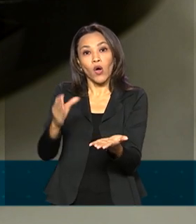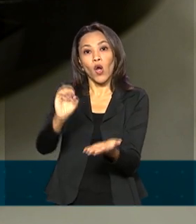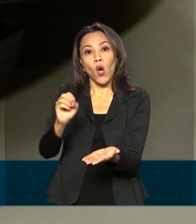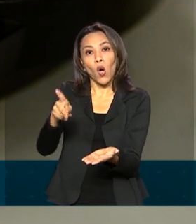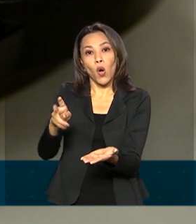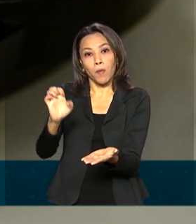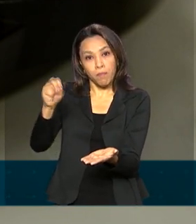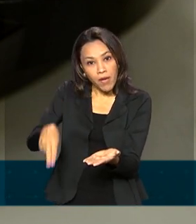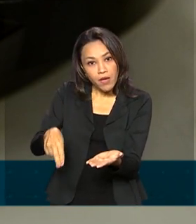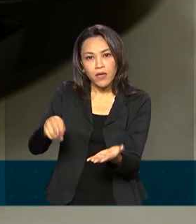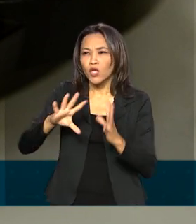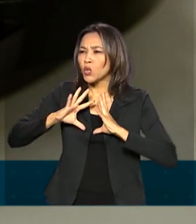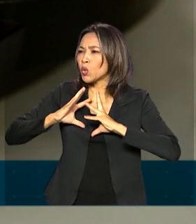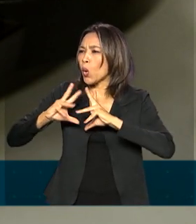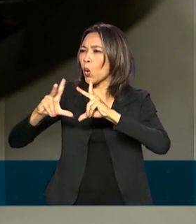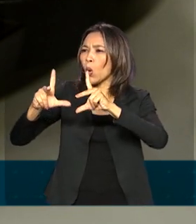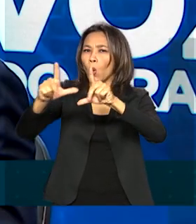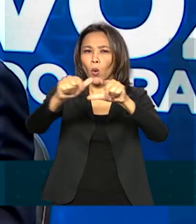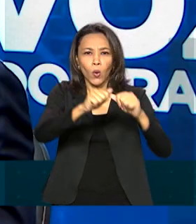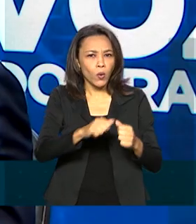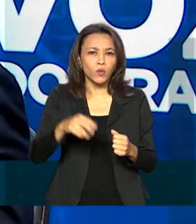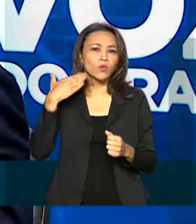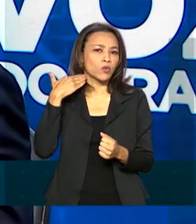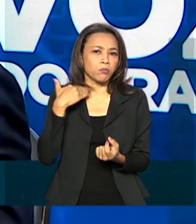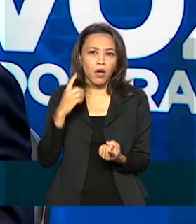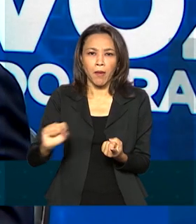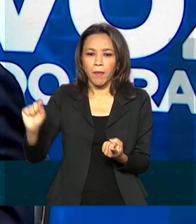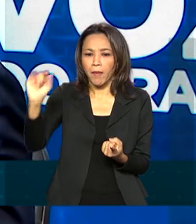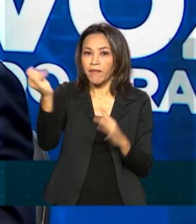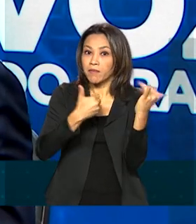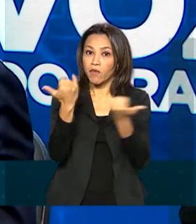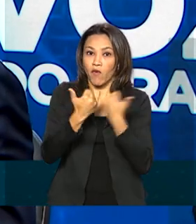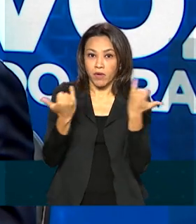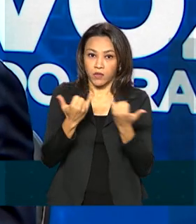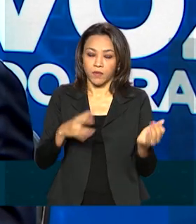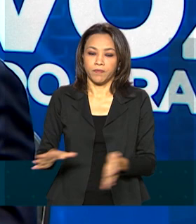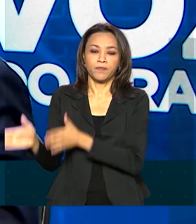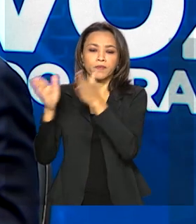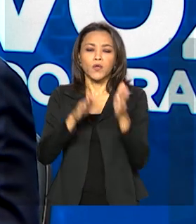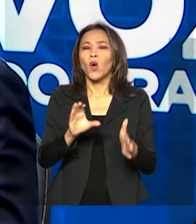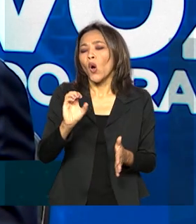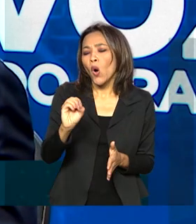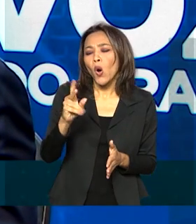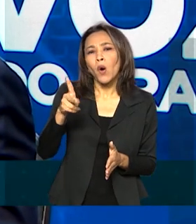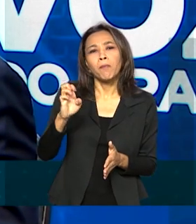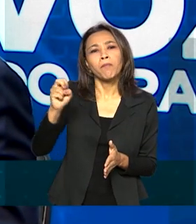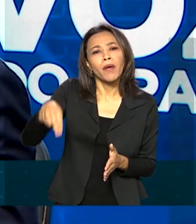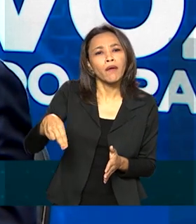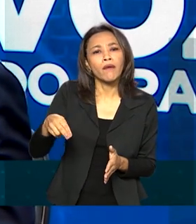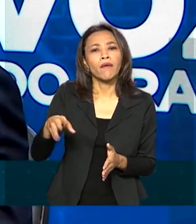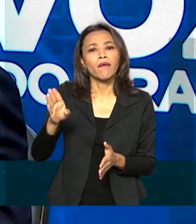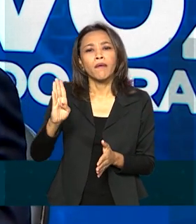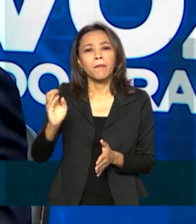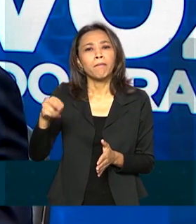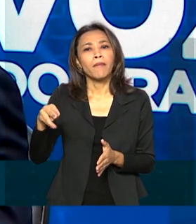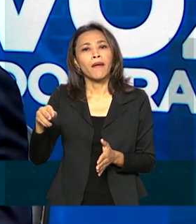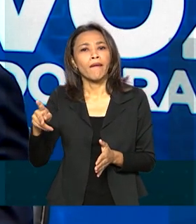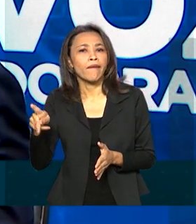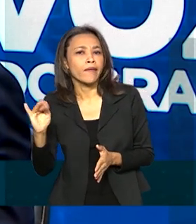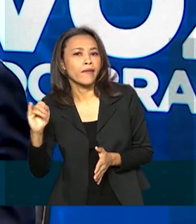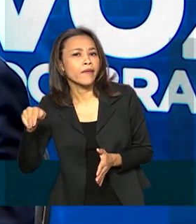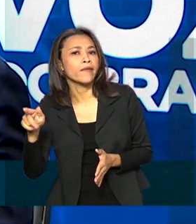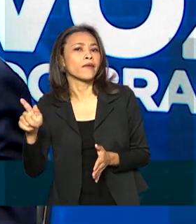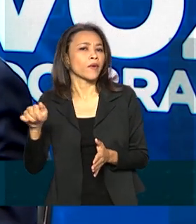compartilhadas com todo o sistema financeiro. O que o Open Banking faz? O Open Banking diz o seguinte, as informações que são tão valiosas para os